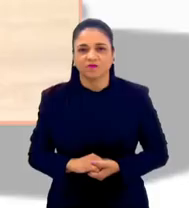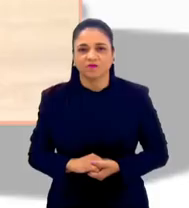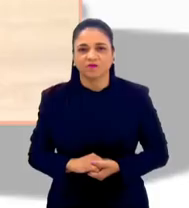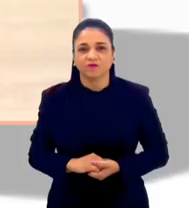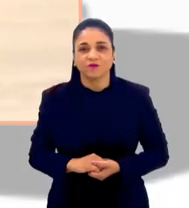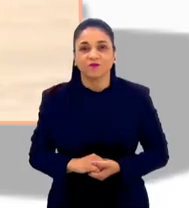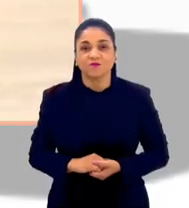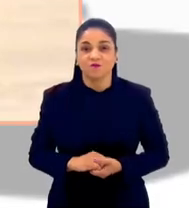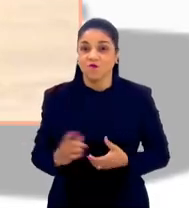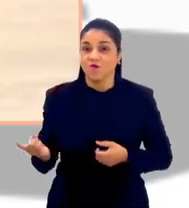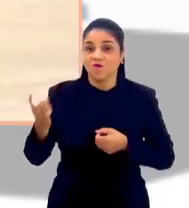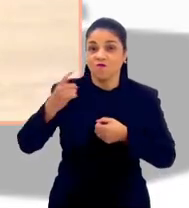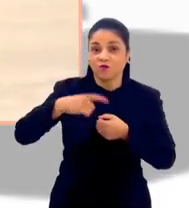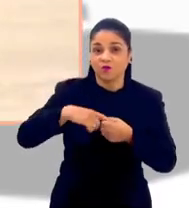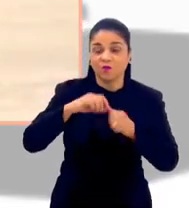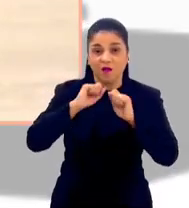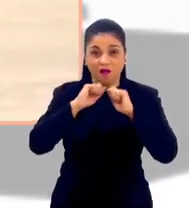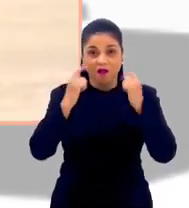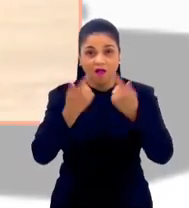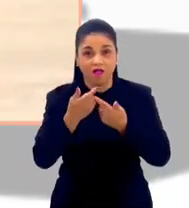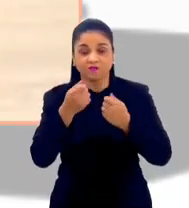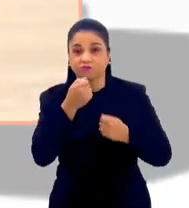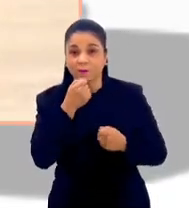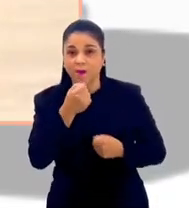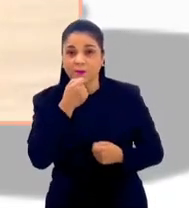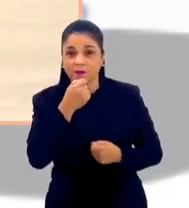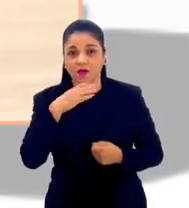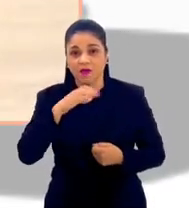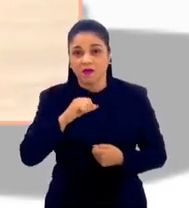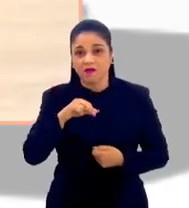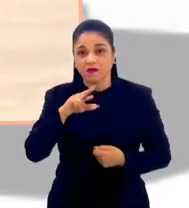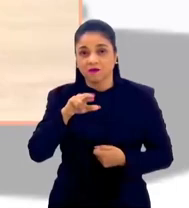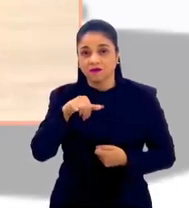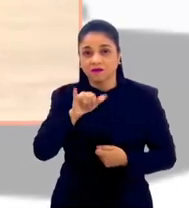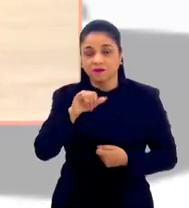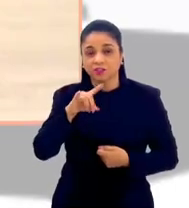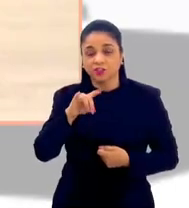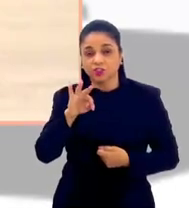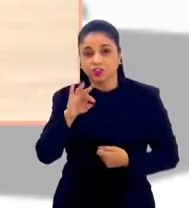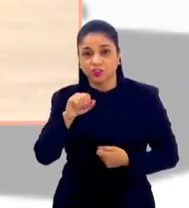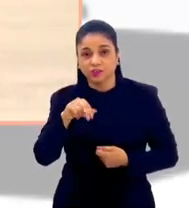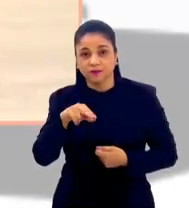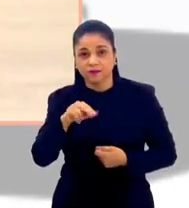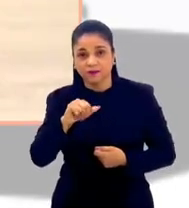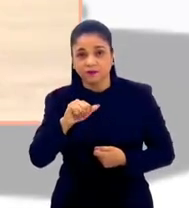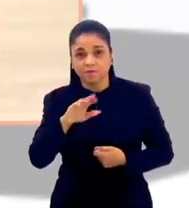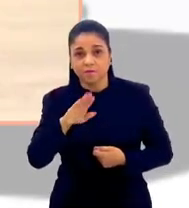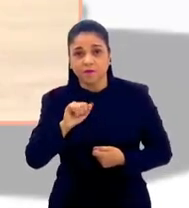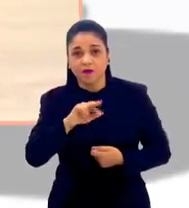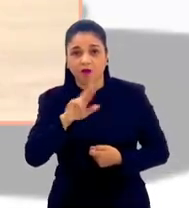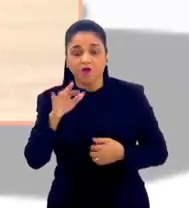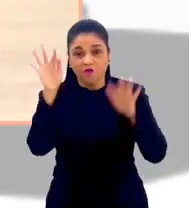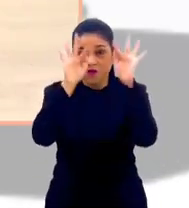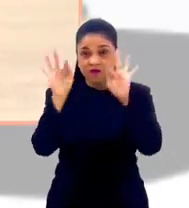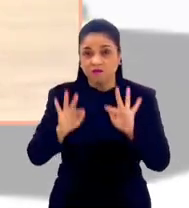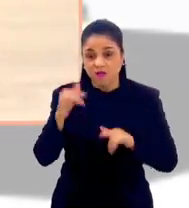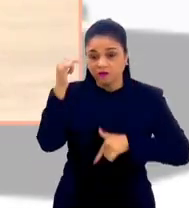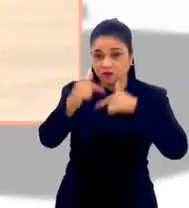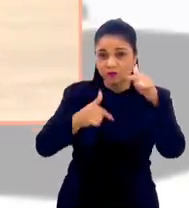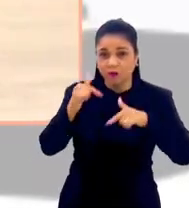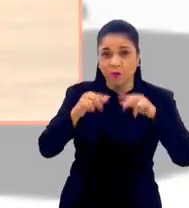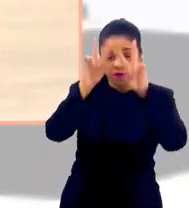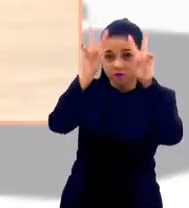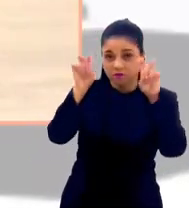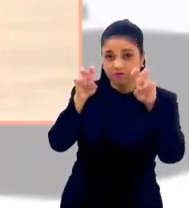De volta com Alerja Entrevista hoje com Cristina Barros, especialista em felicidade no trabalho. Ela que é